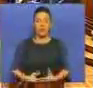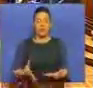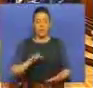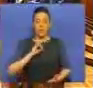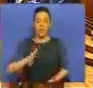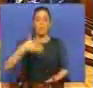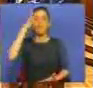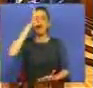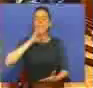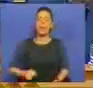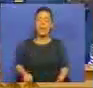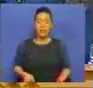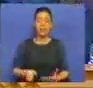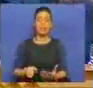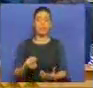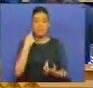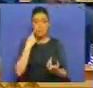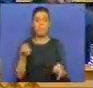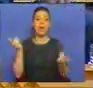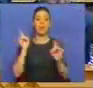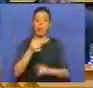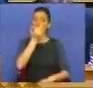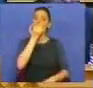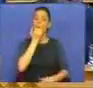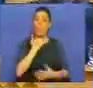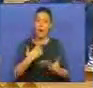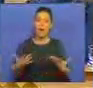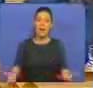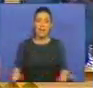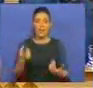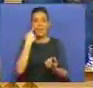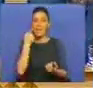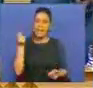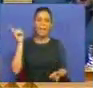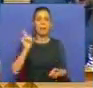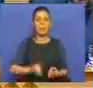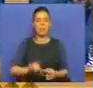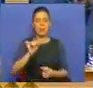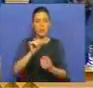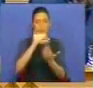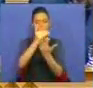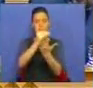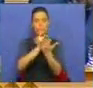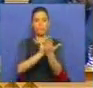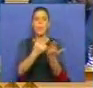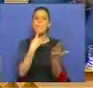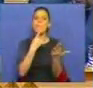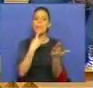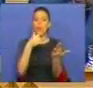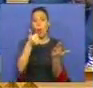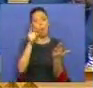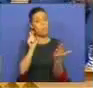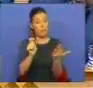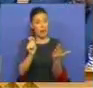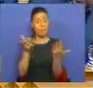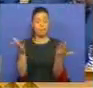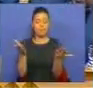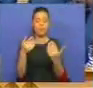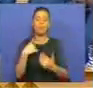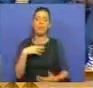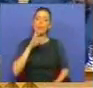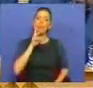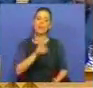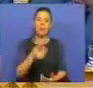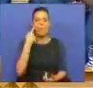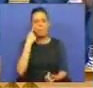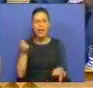Sr. Primeiro-Ministro, é mais uma vez com agrado que vejo o senhor repetir o seu menu de perguntas ao Bloco de Esquerda, mas eu vou